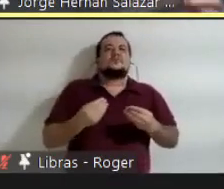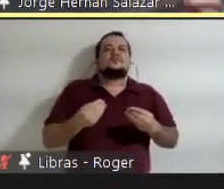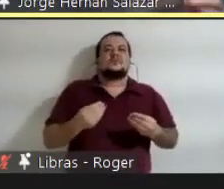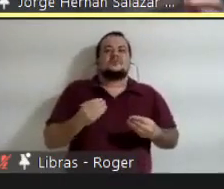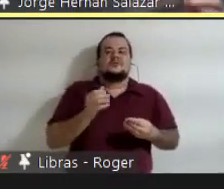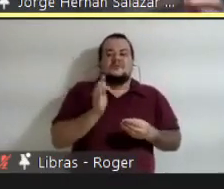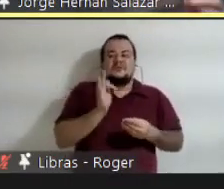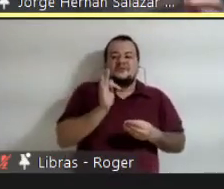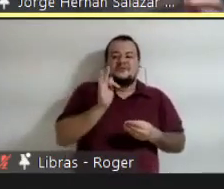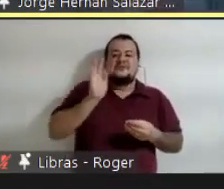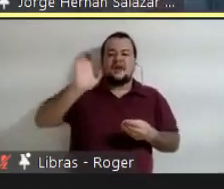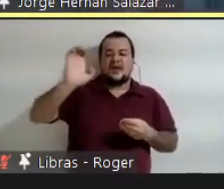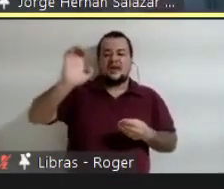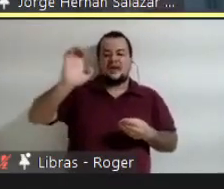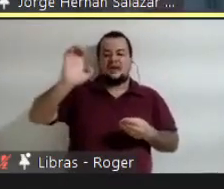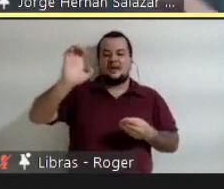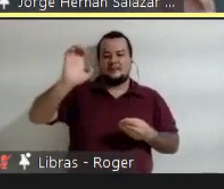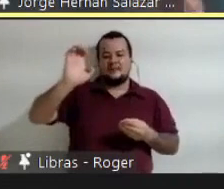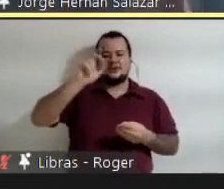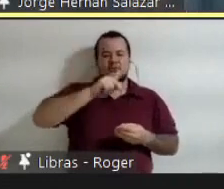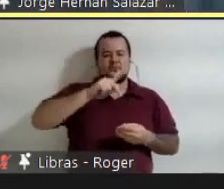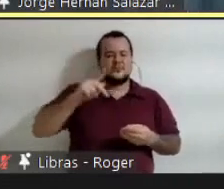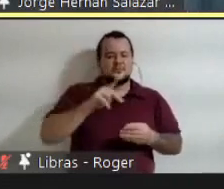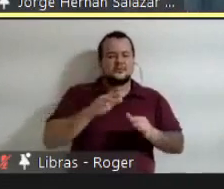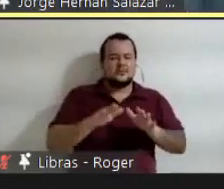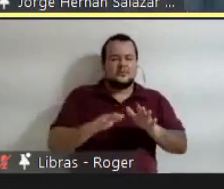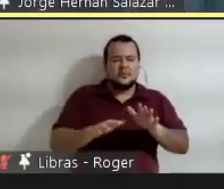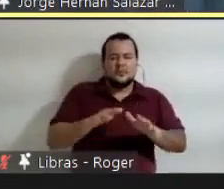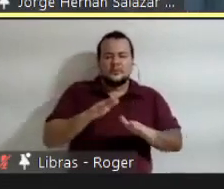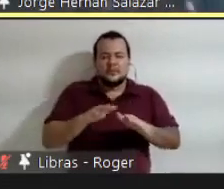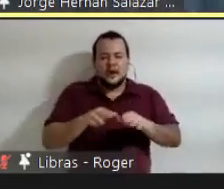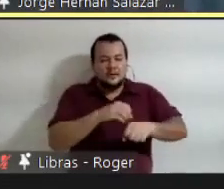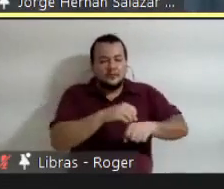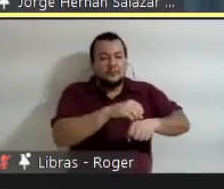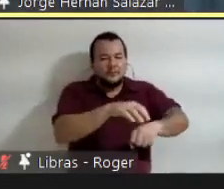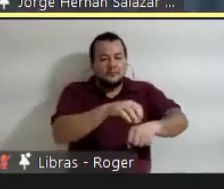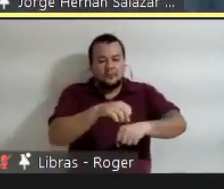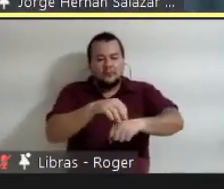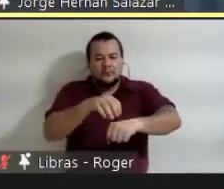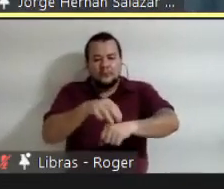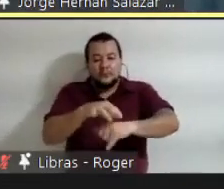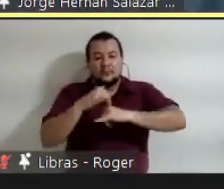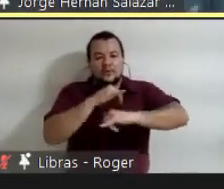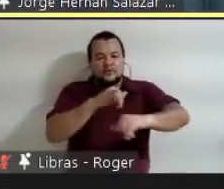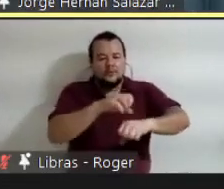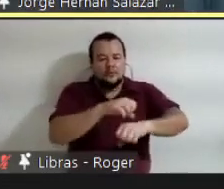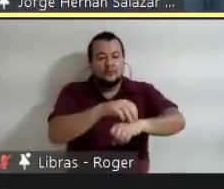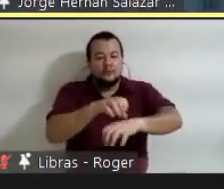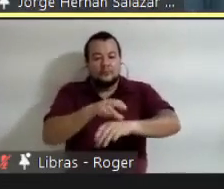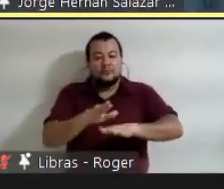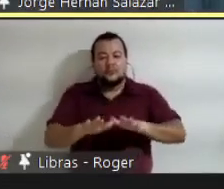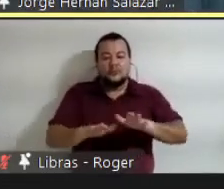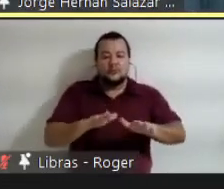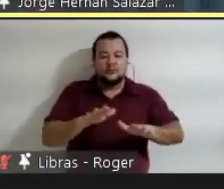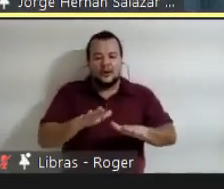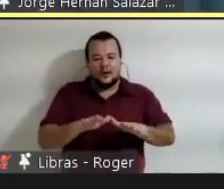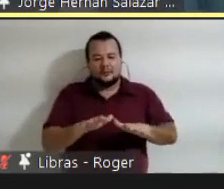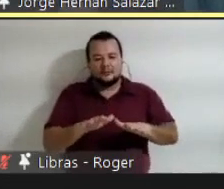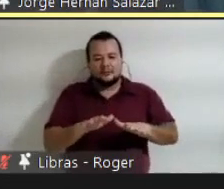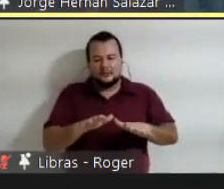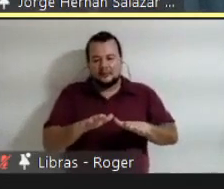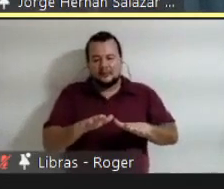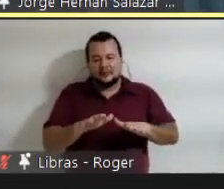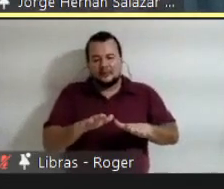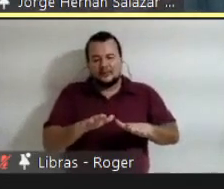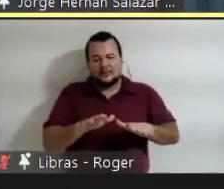transmitindo correctamente um mensagem, mas estamos transmitindo o mensagem que se conhece. E isso não somente é